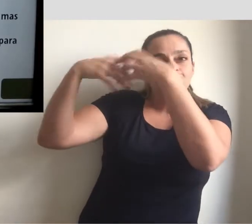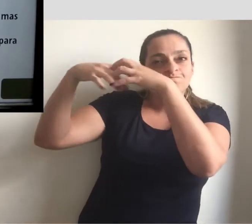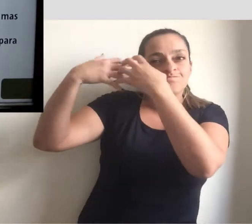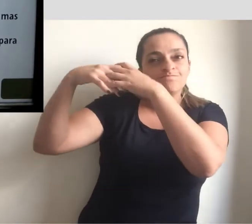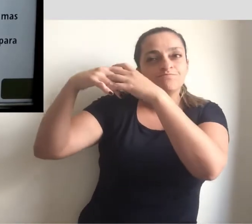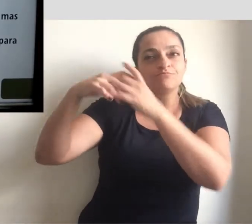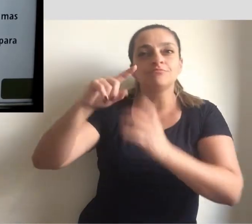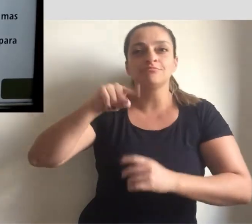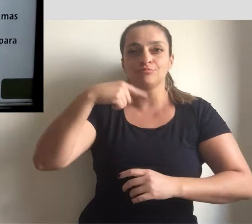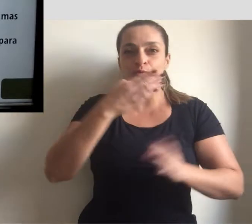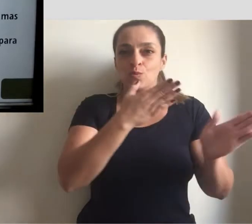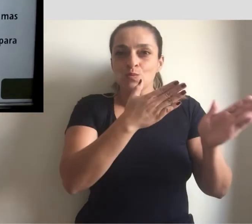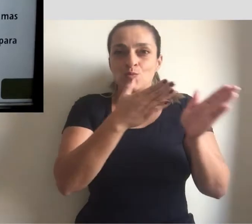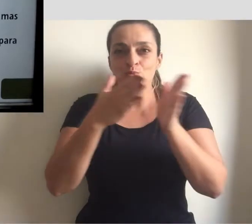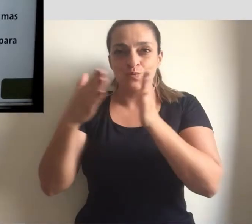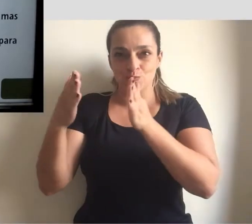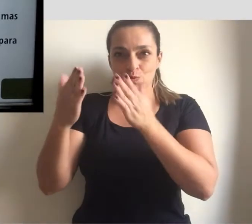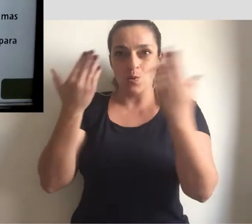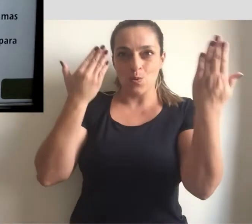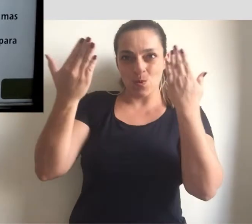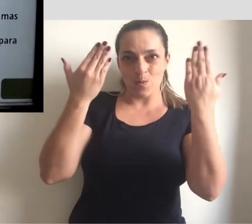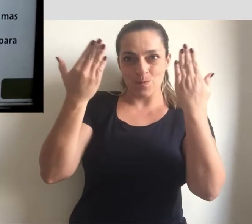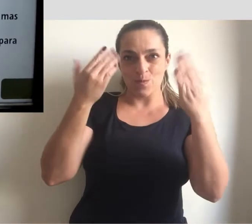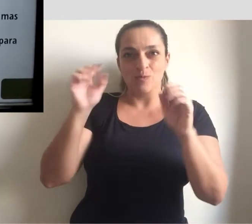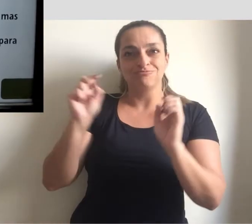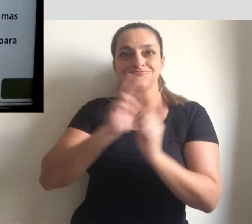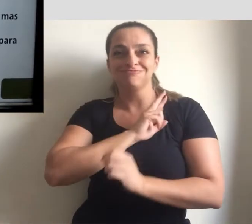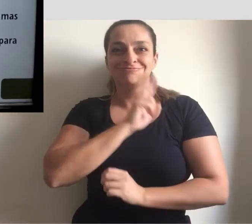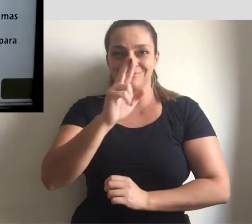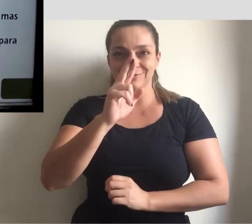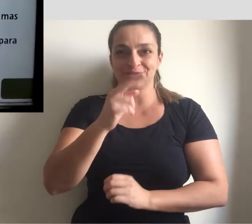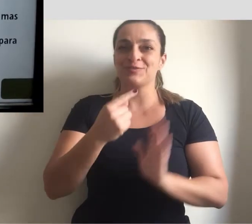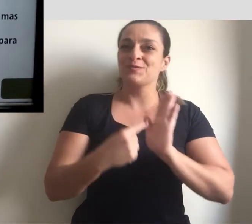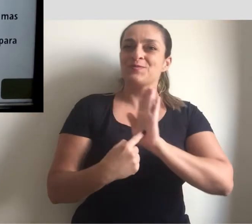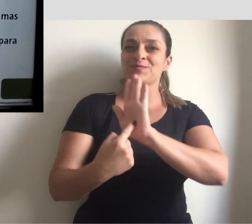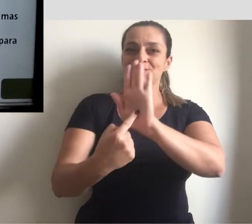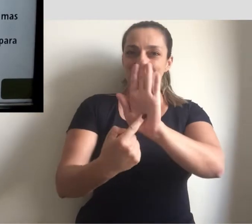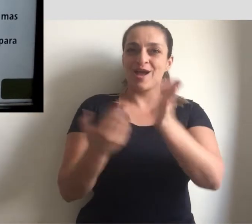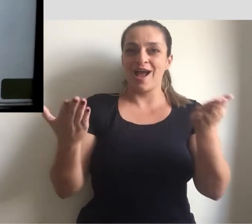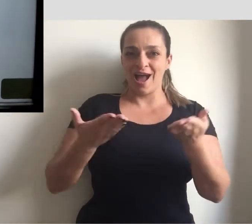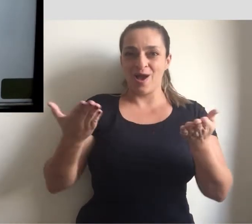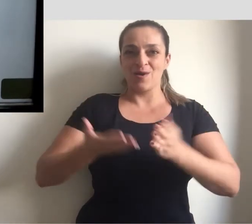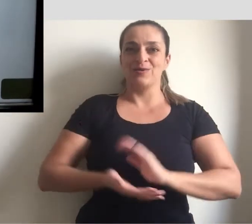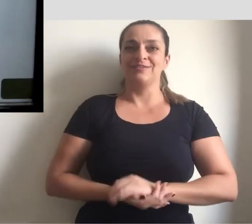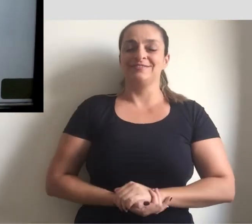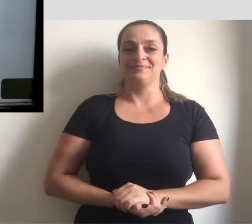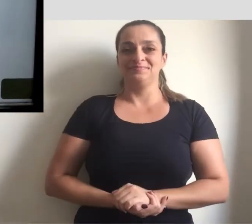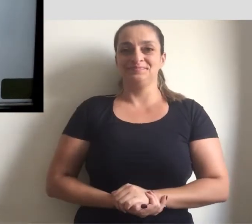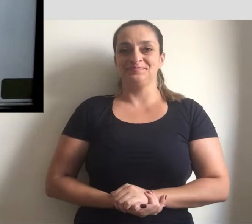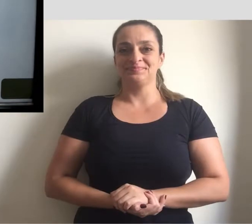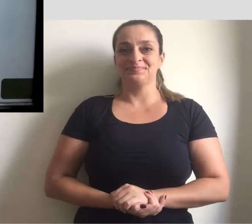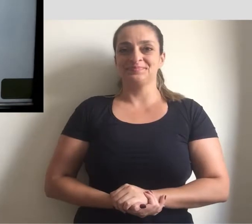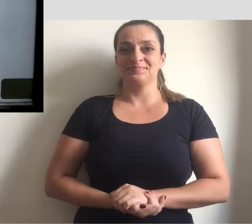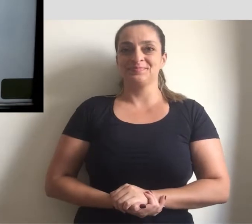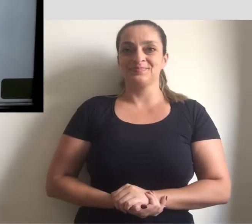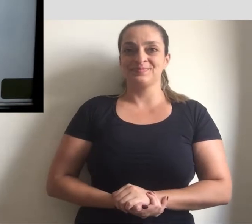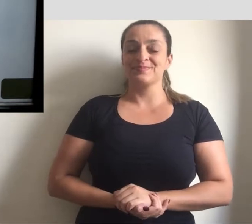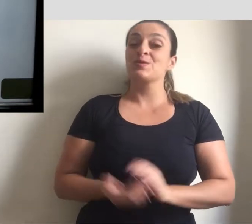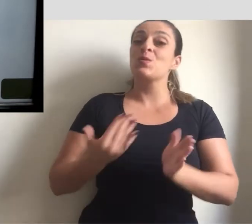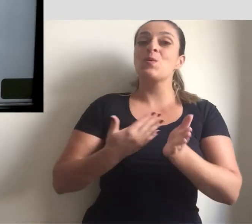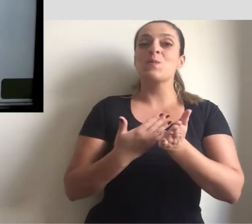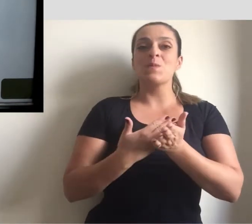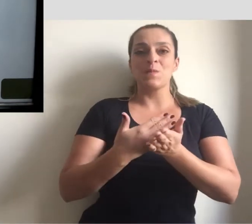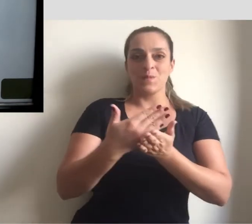questão e na sequência faça a comparação com a solução que eu apresento a partir de agora. Vamos